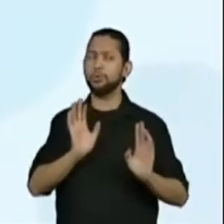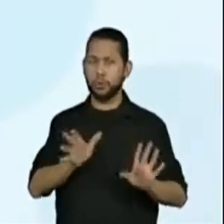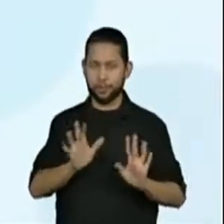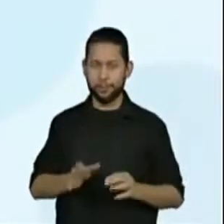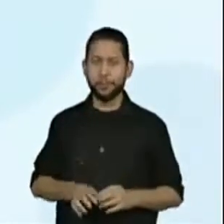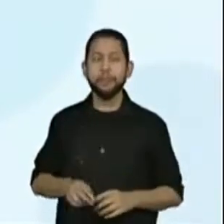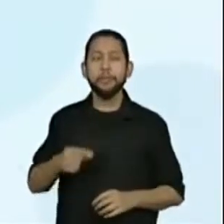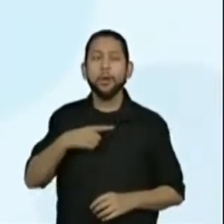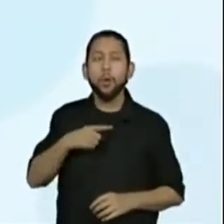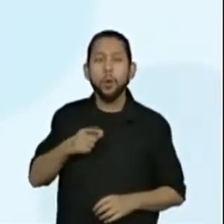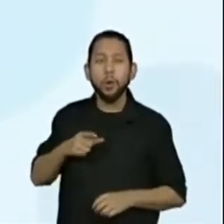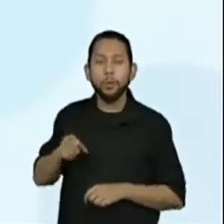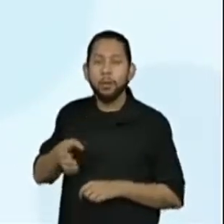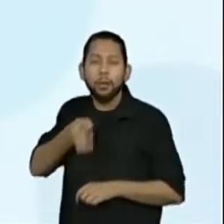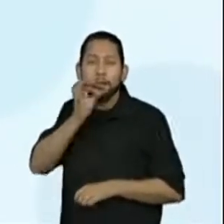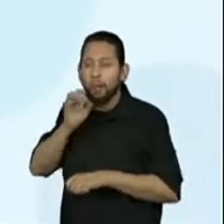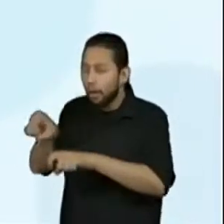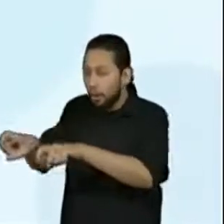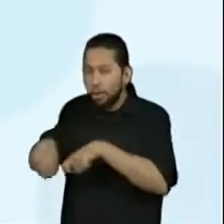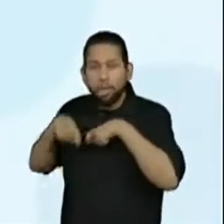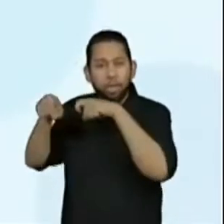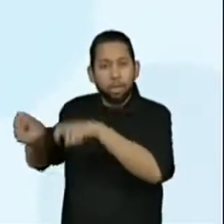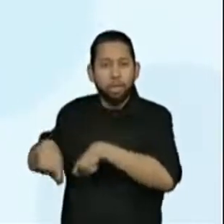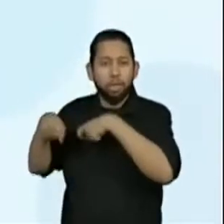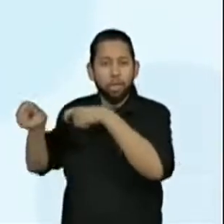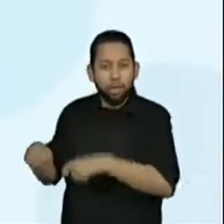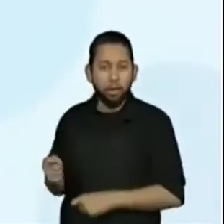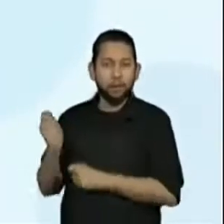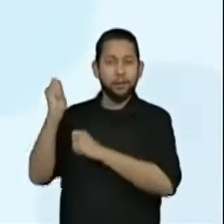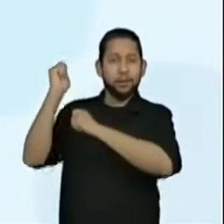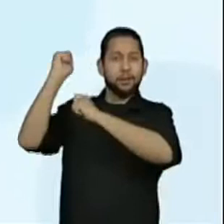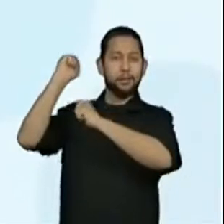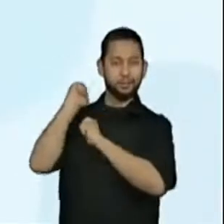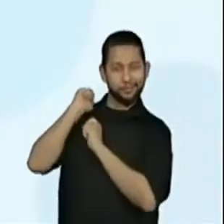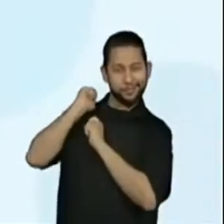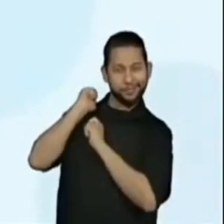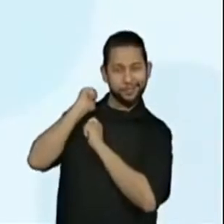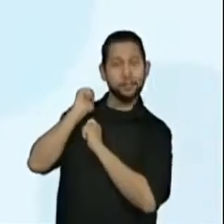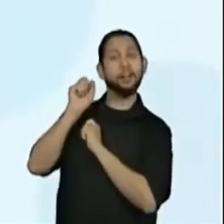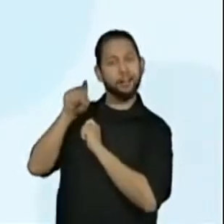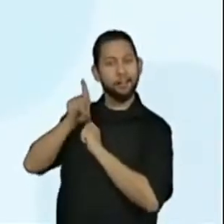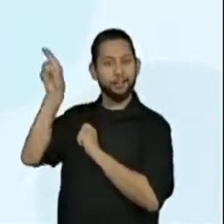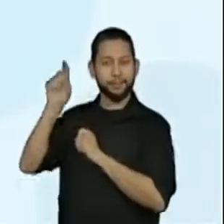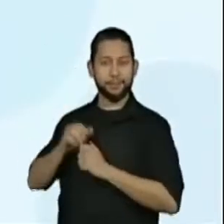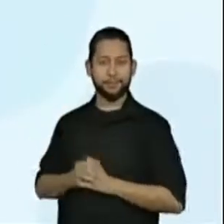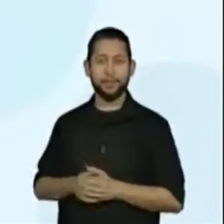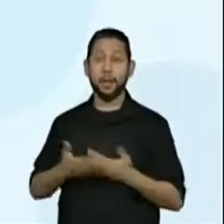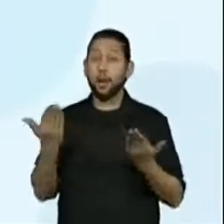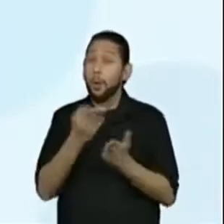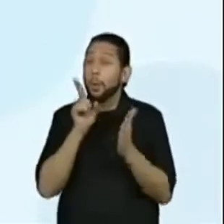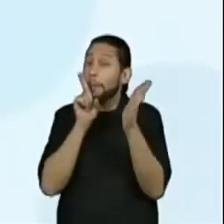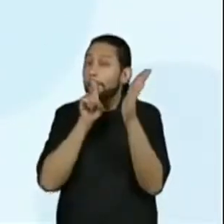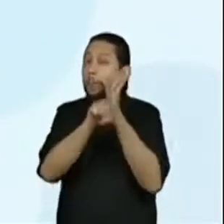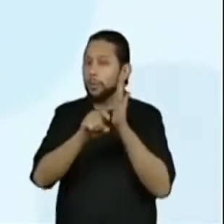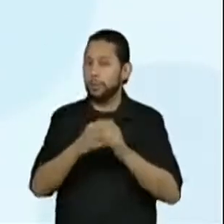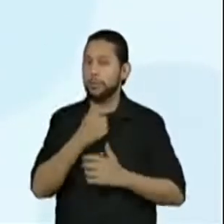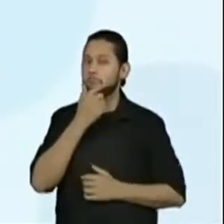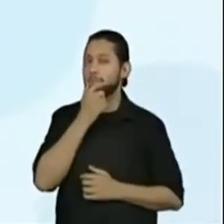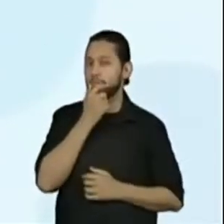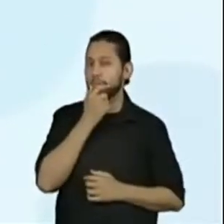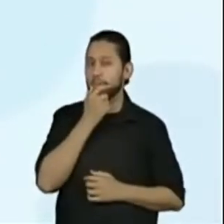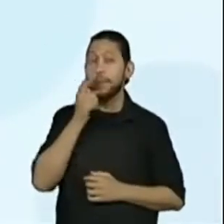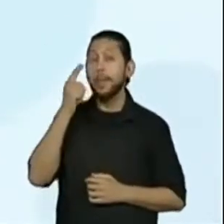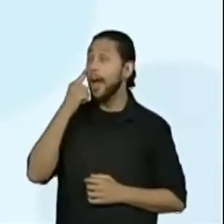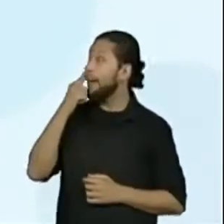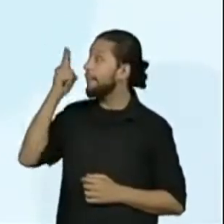as questões. Vamos lá? Vamos pensar junto? Como você interpreta esta